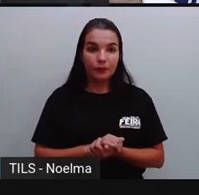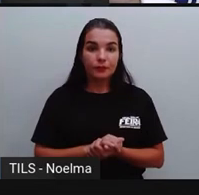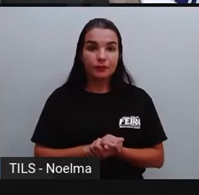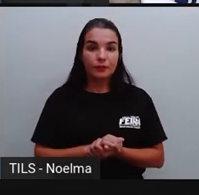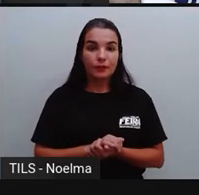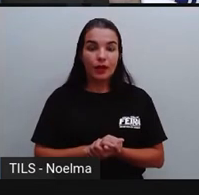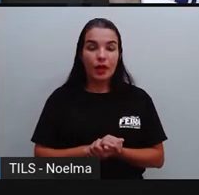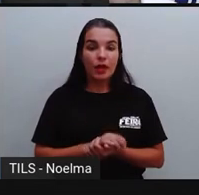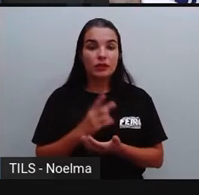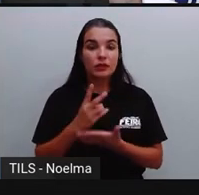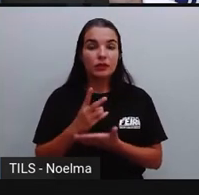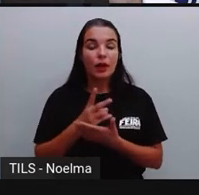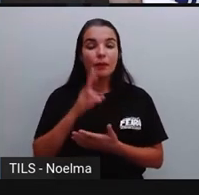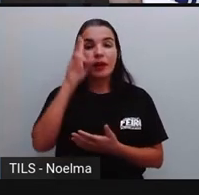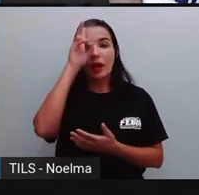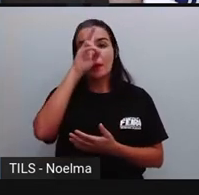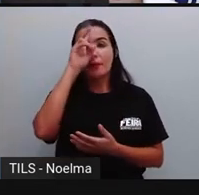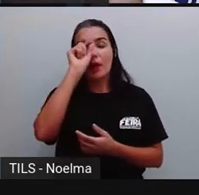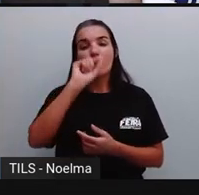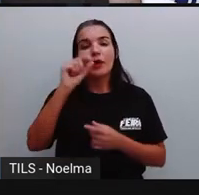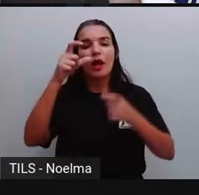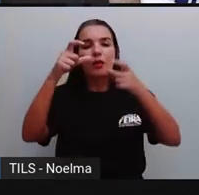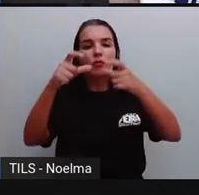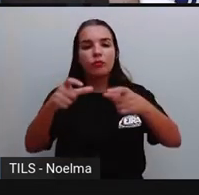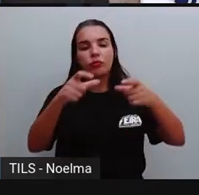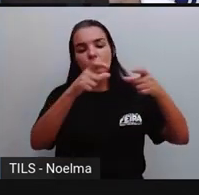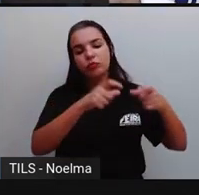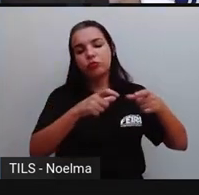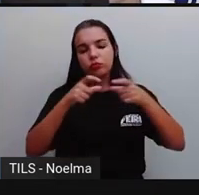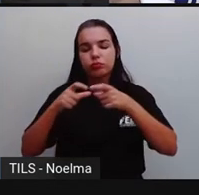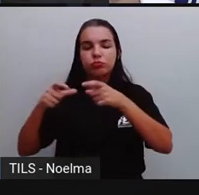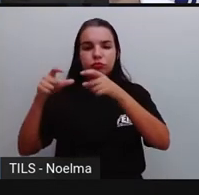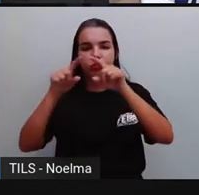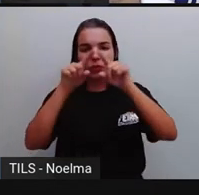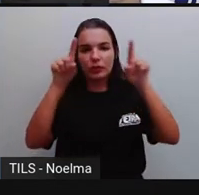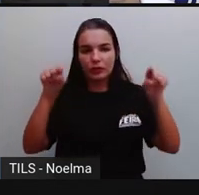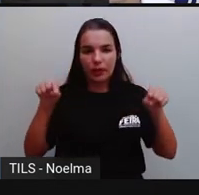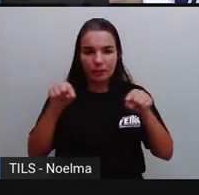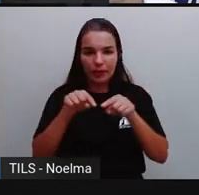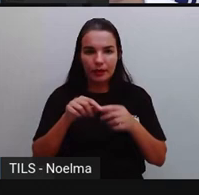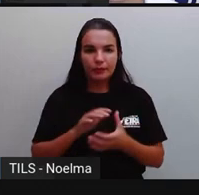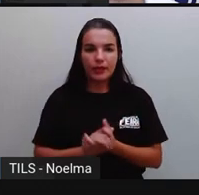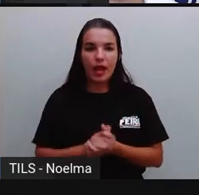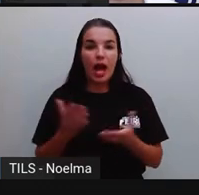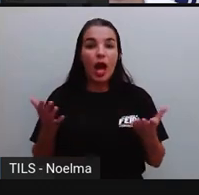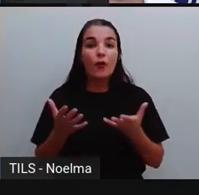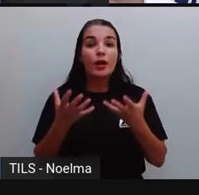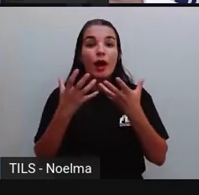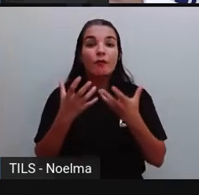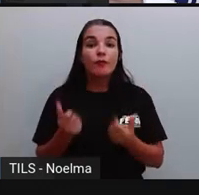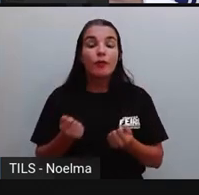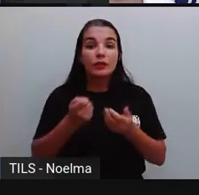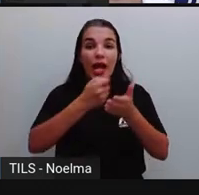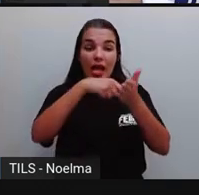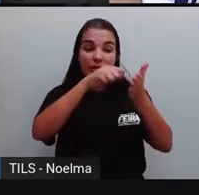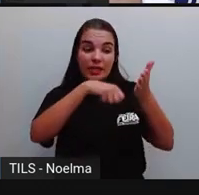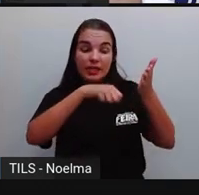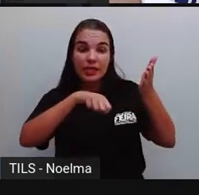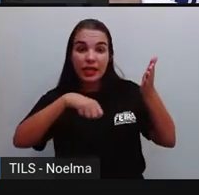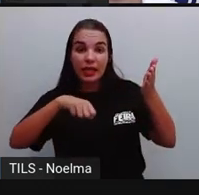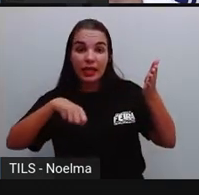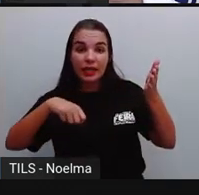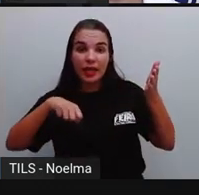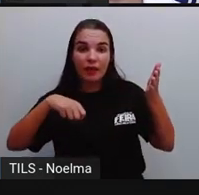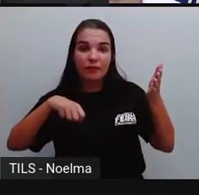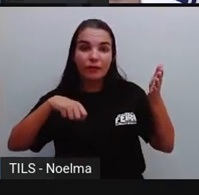gente sempre estar aí lembrando como é que localiza aí na tabela esses números. E agora, a Pró pegou esses números e a gente vai